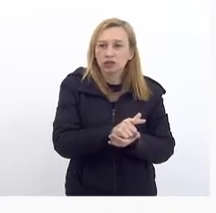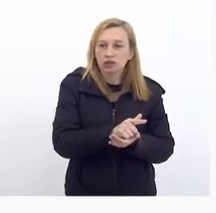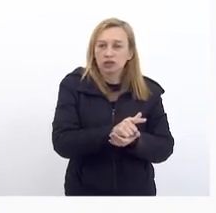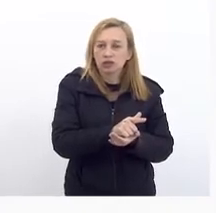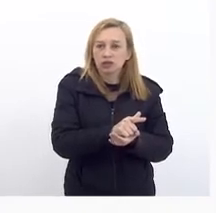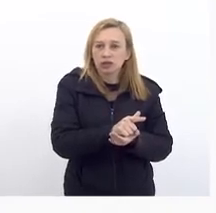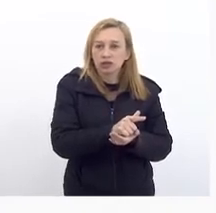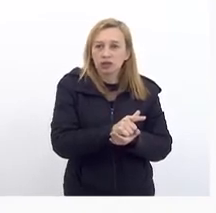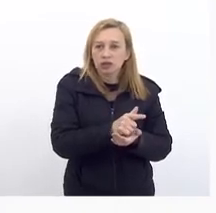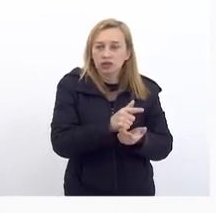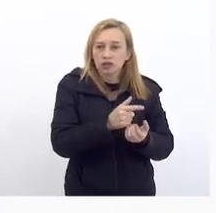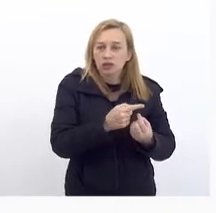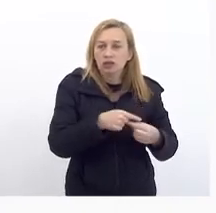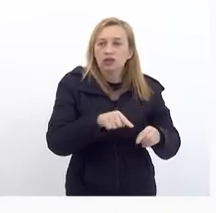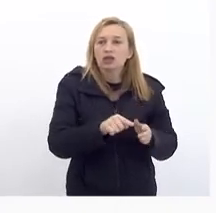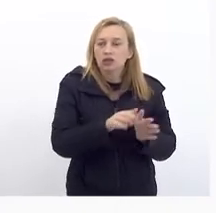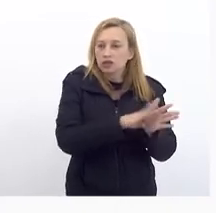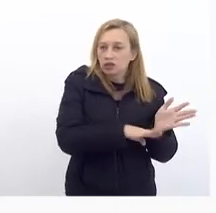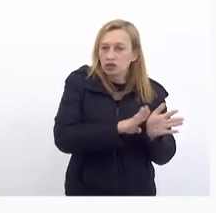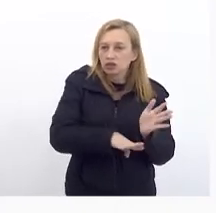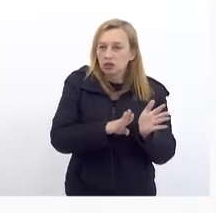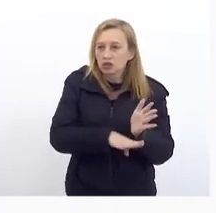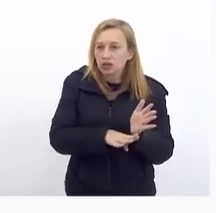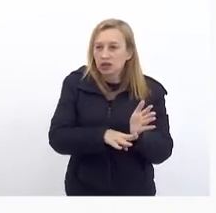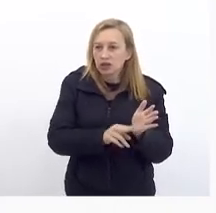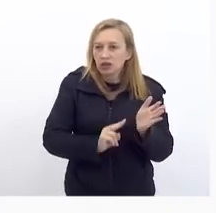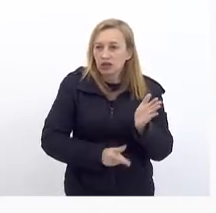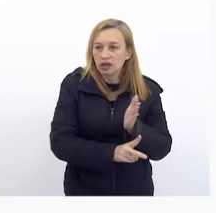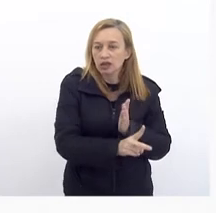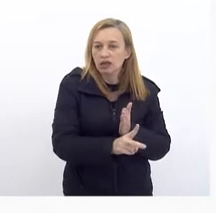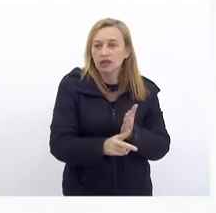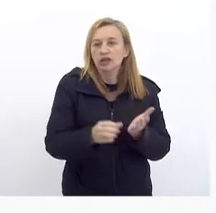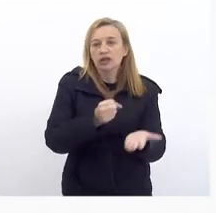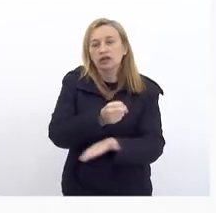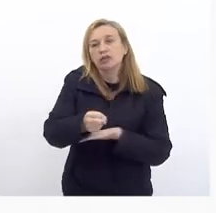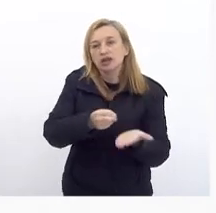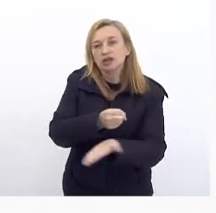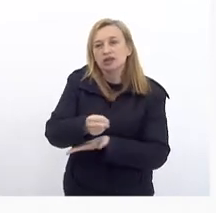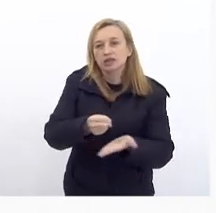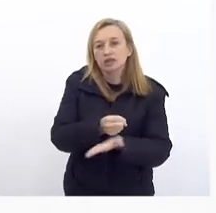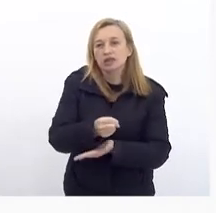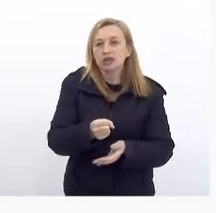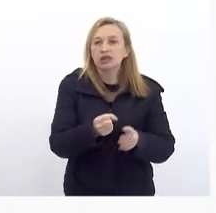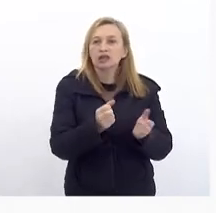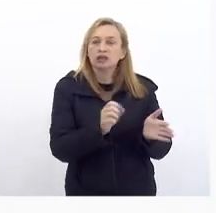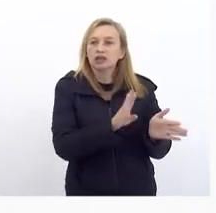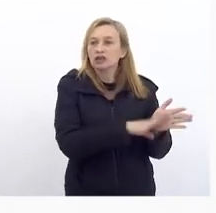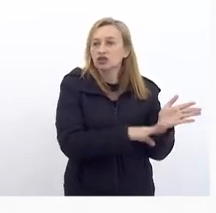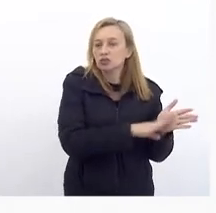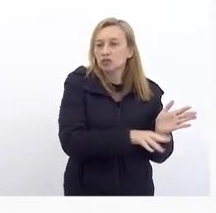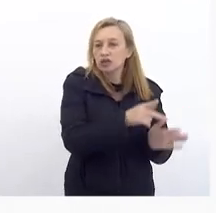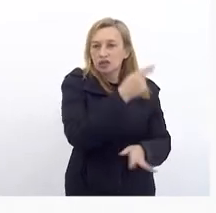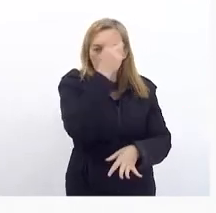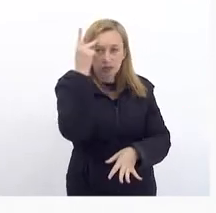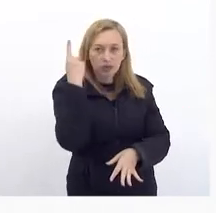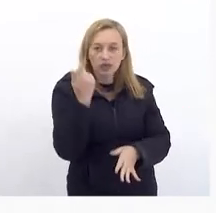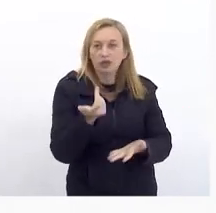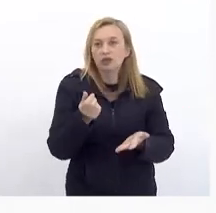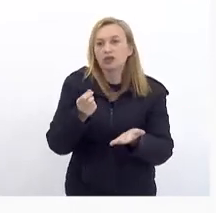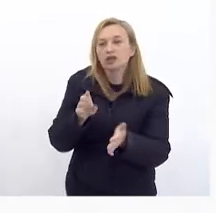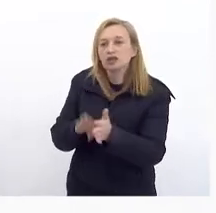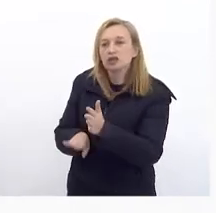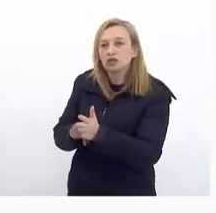As despesas Permanentes Basicamente São Despesas De pessoal E despesas De custeio